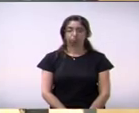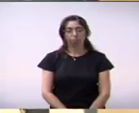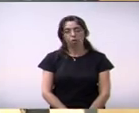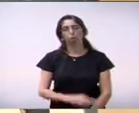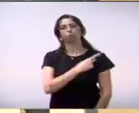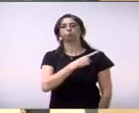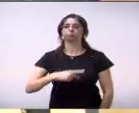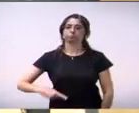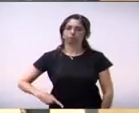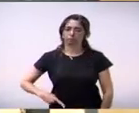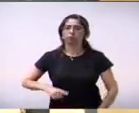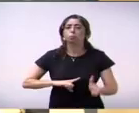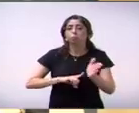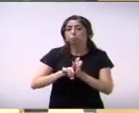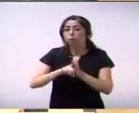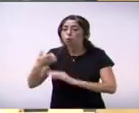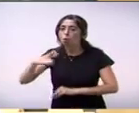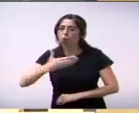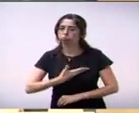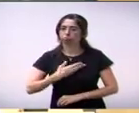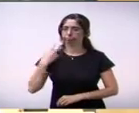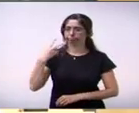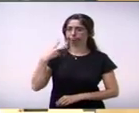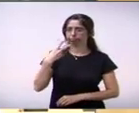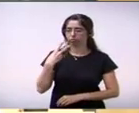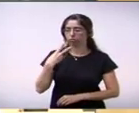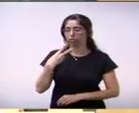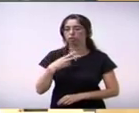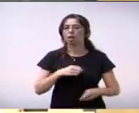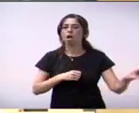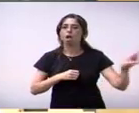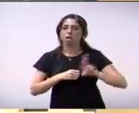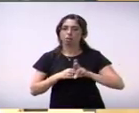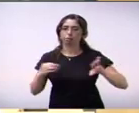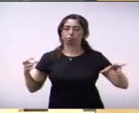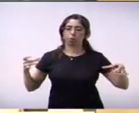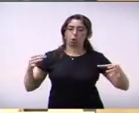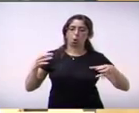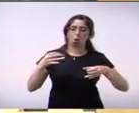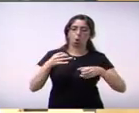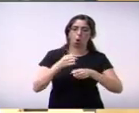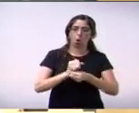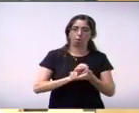Presidente, queria consultar os demais pares para que os requerimentos fossem votados em bloco.